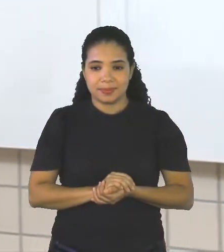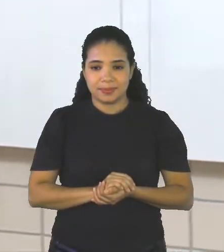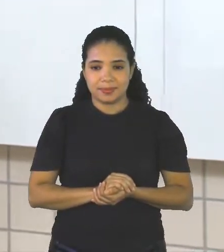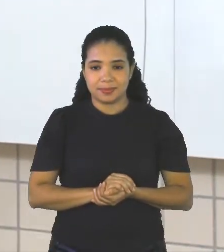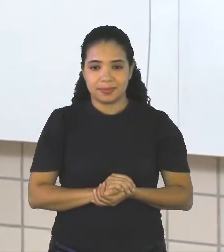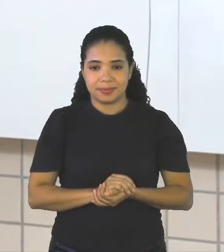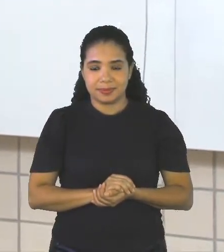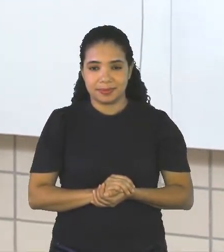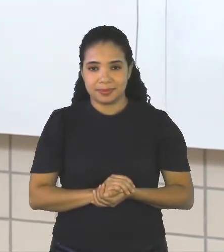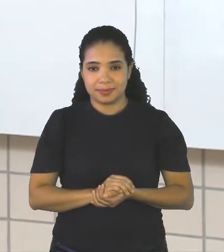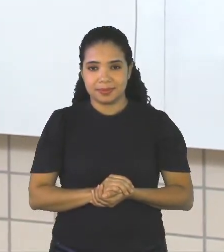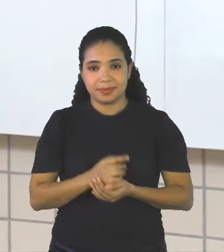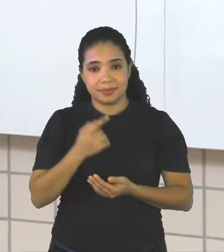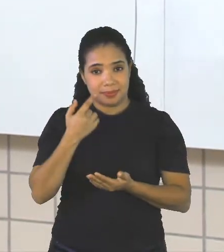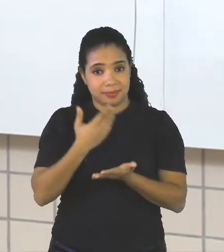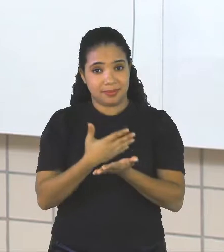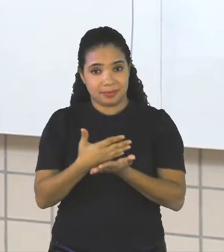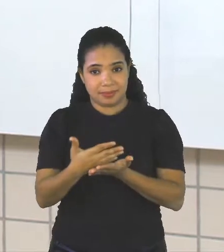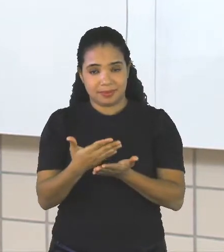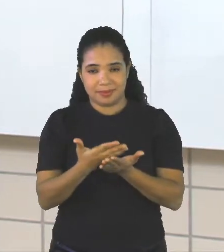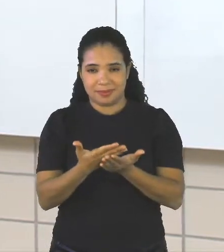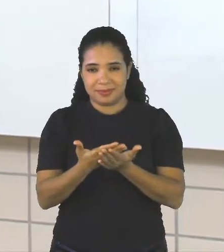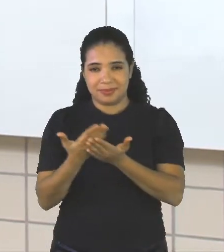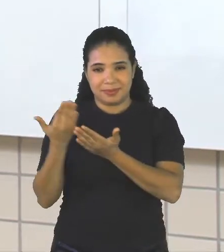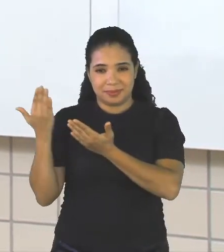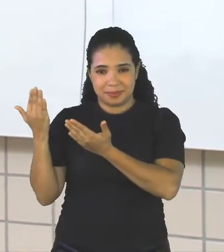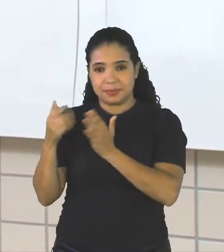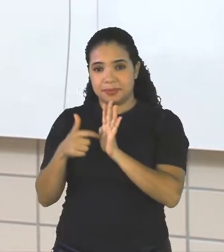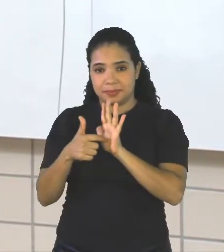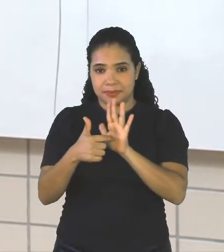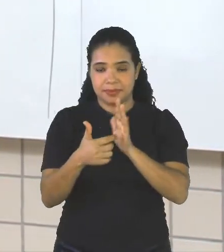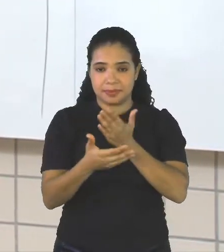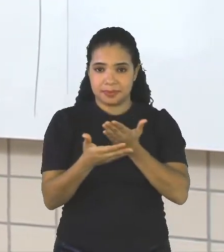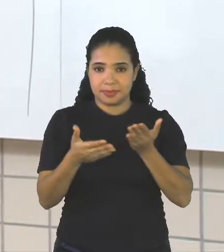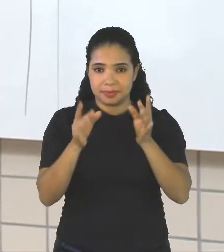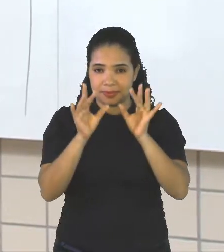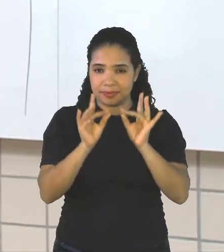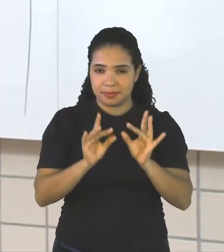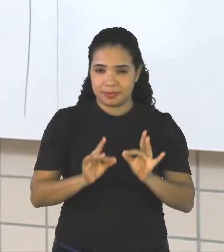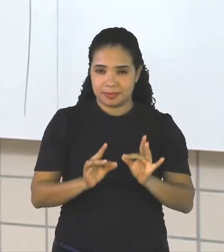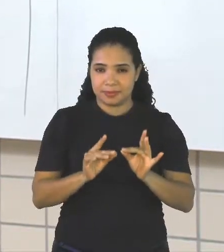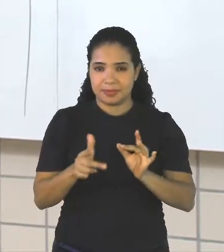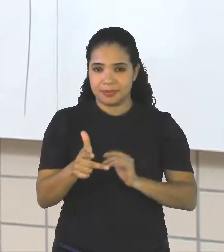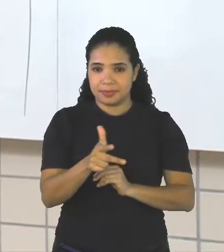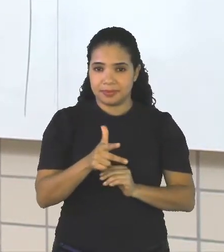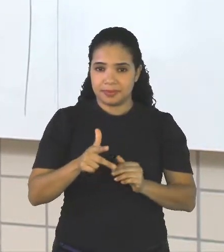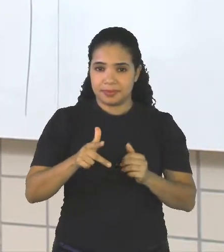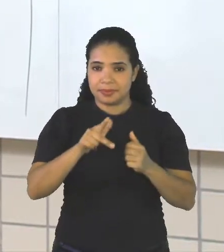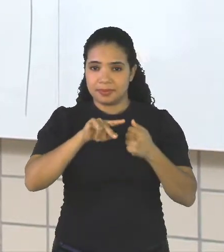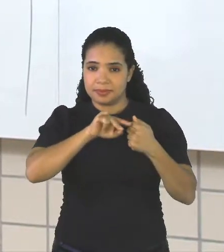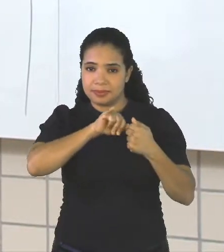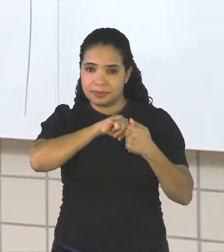Vamos lá Então Vamos aí começar com